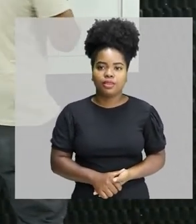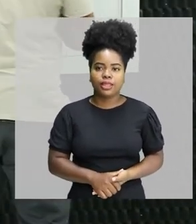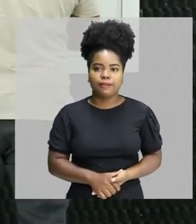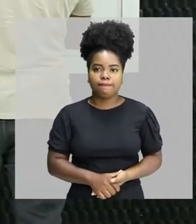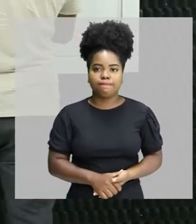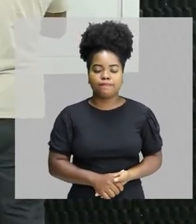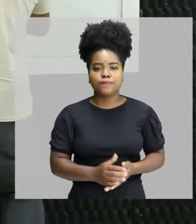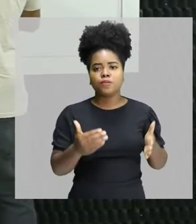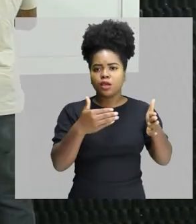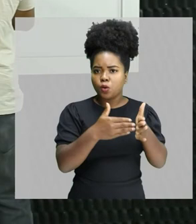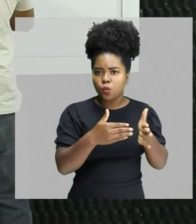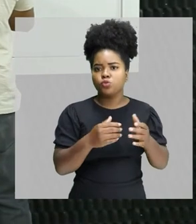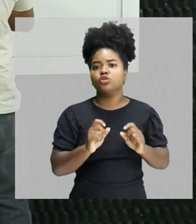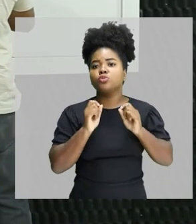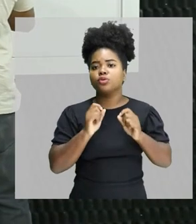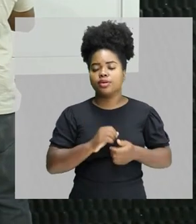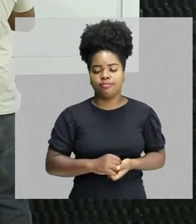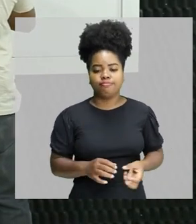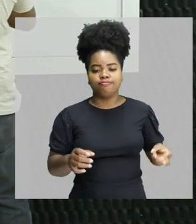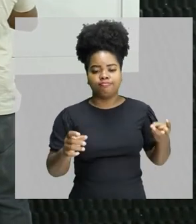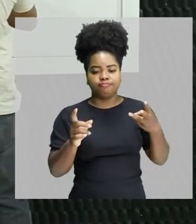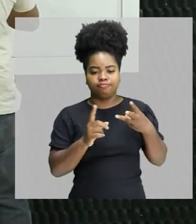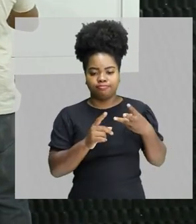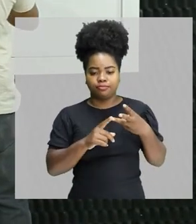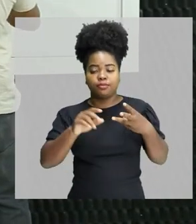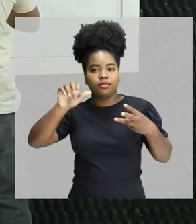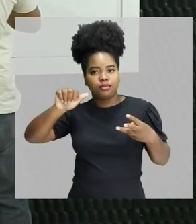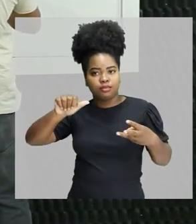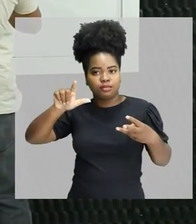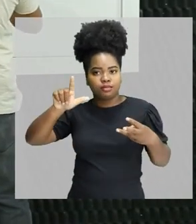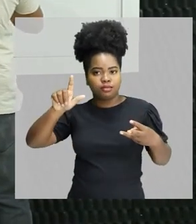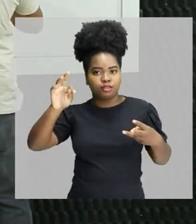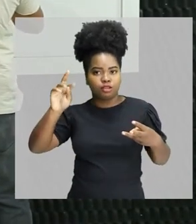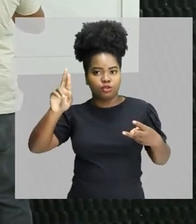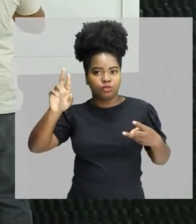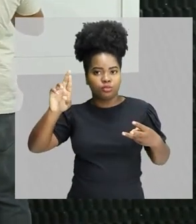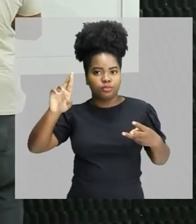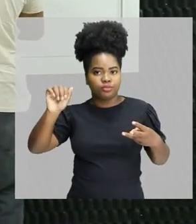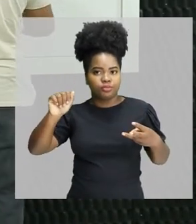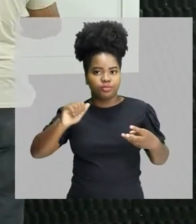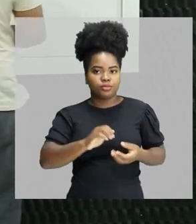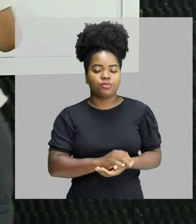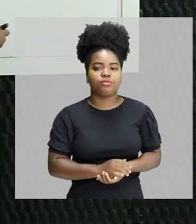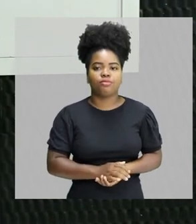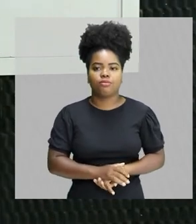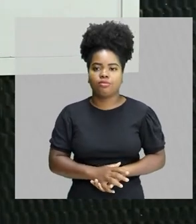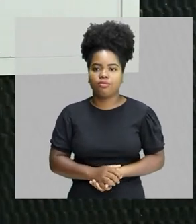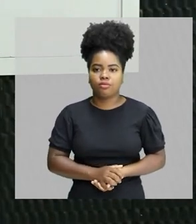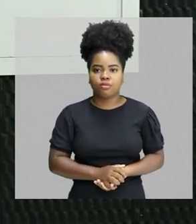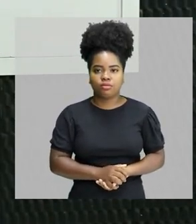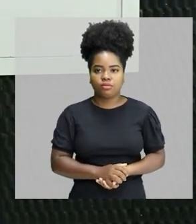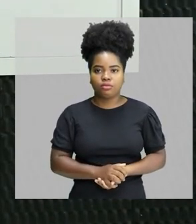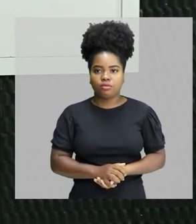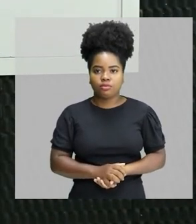E o último aqui é a altura. Que é onde nós estamos falando.